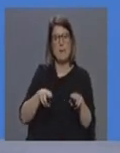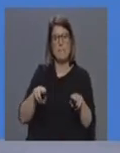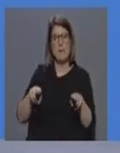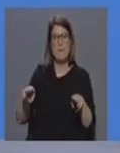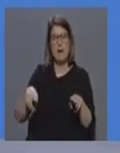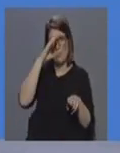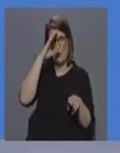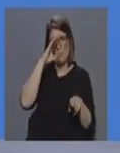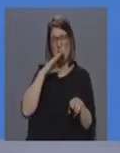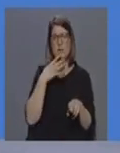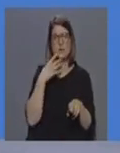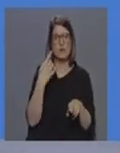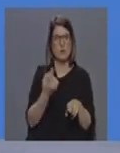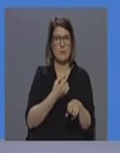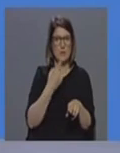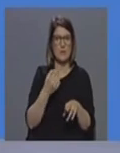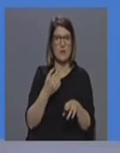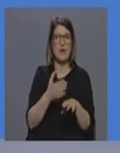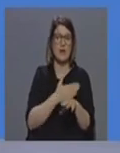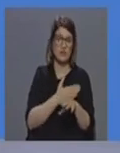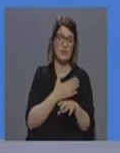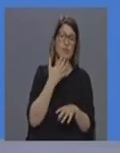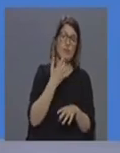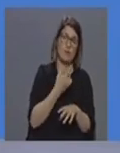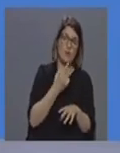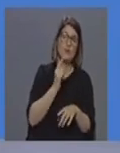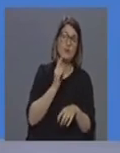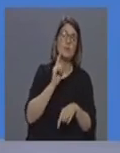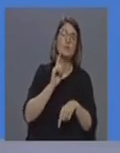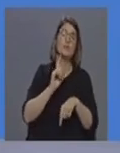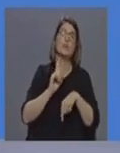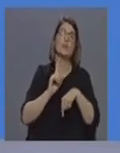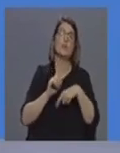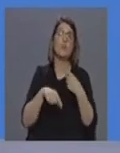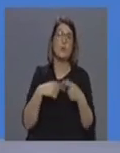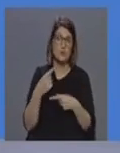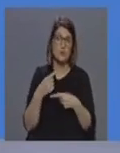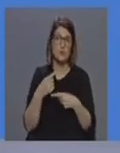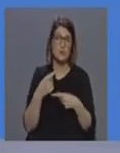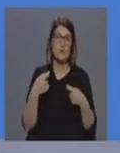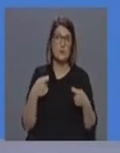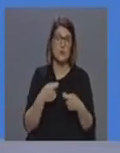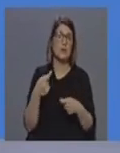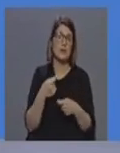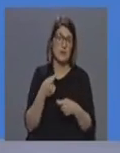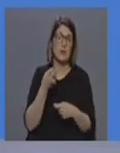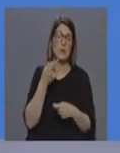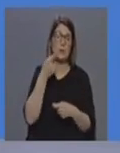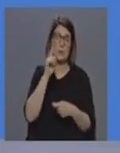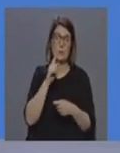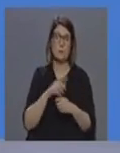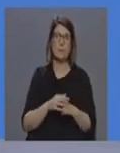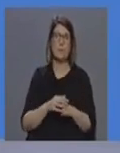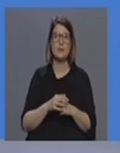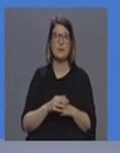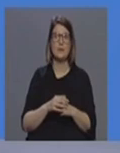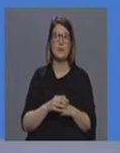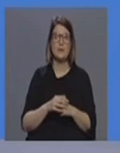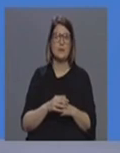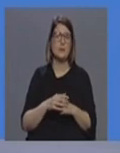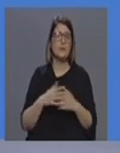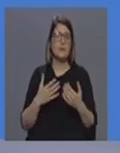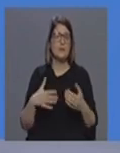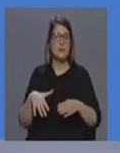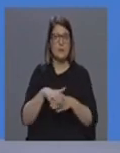isolamento inicialmente individual e depois já sem pressão negativa não dada as